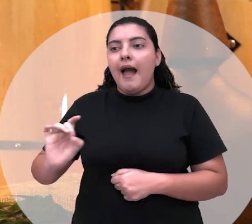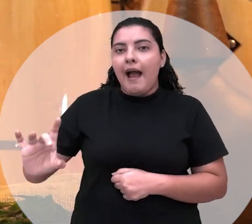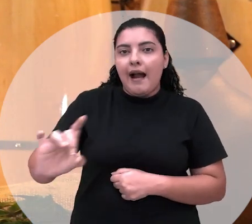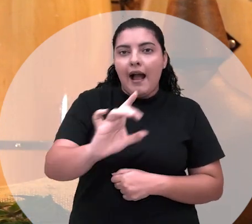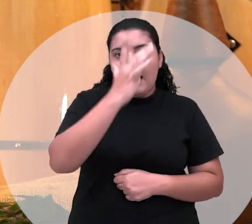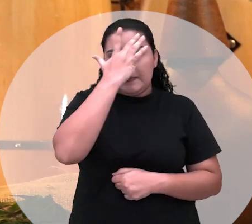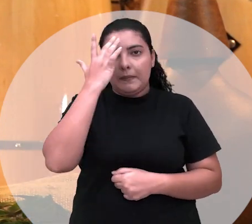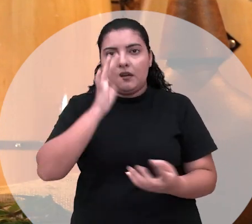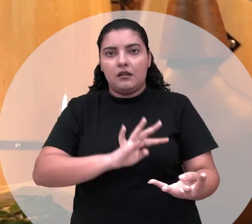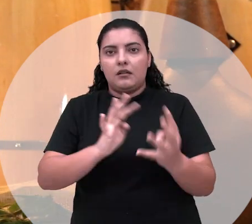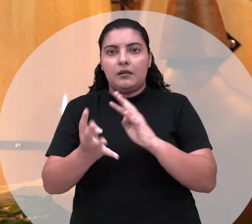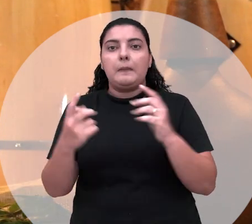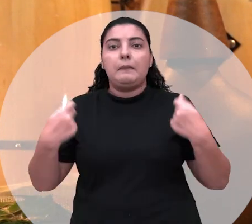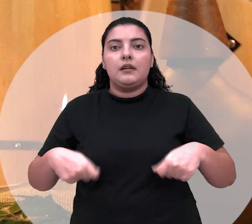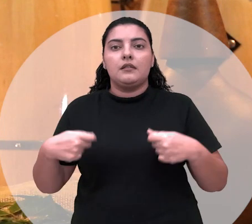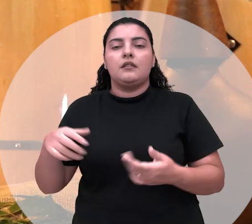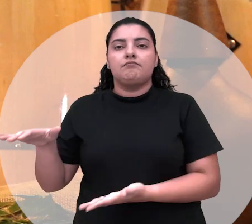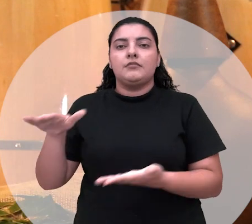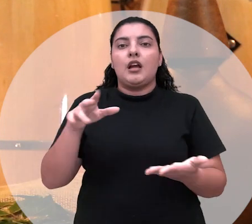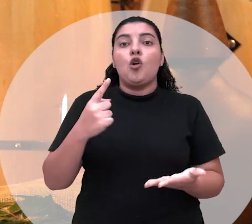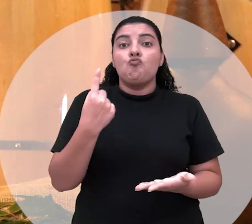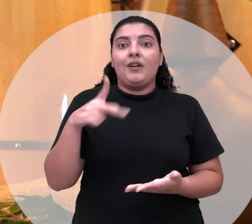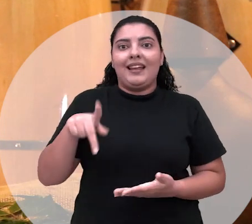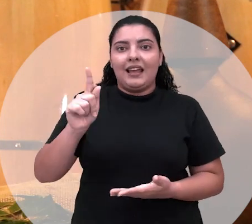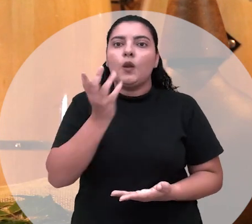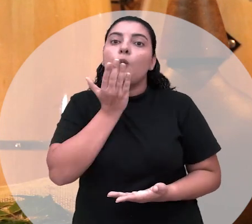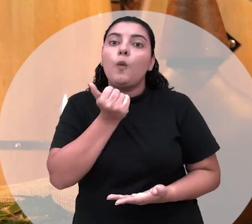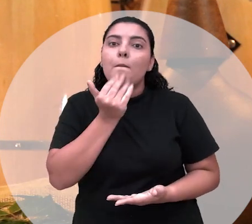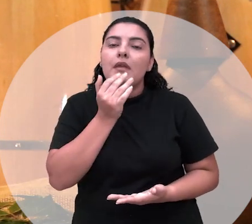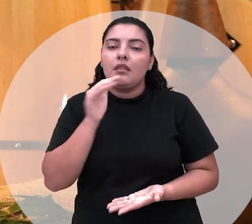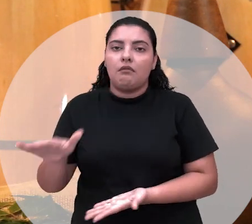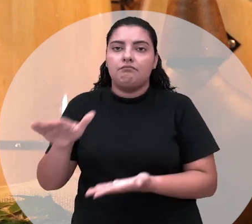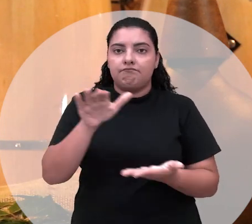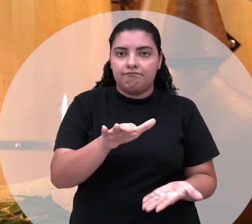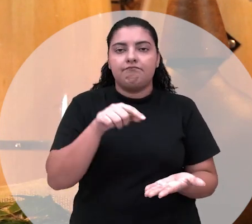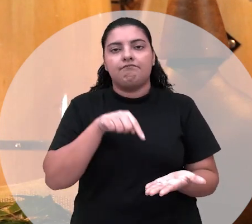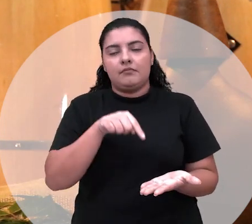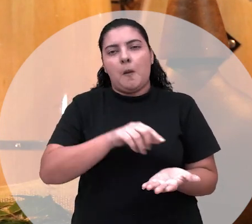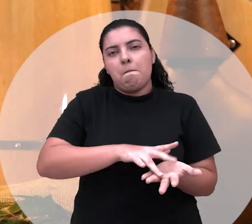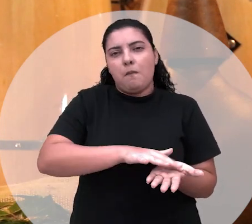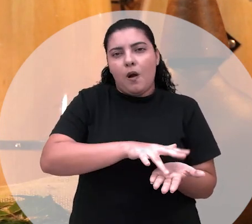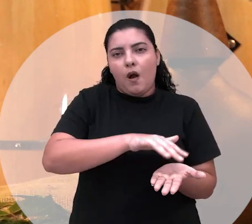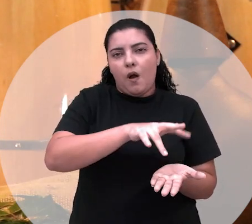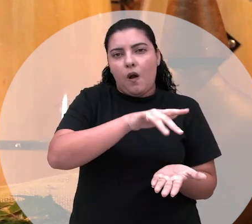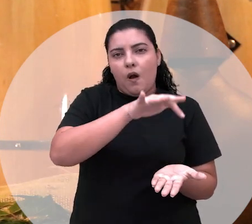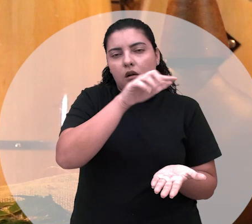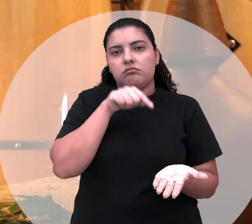vai pra gira tem que levar um quilo de alimento inoperecível. A gente tá fazendo